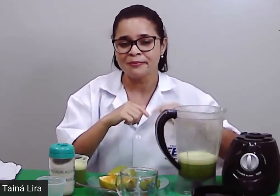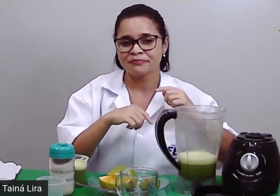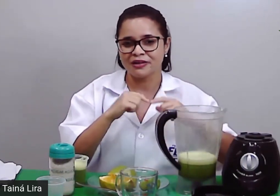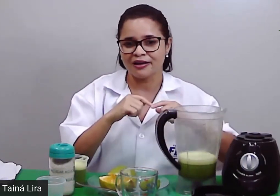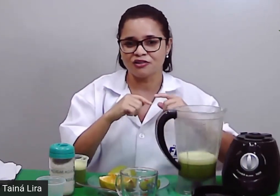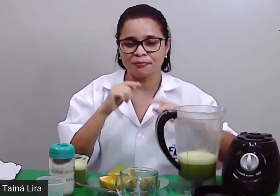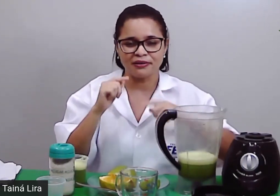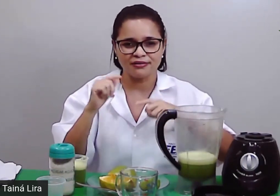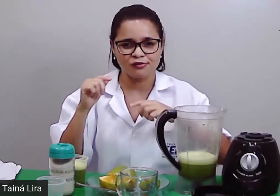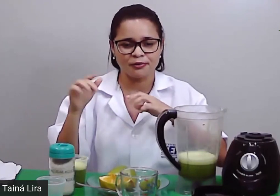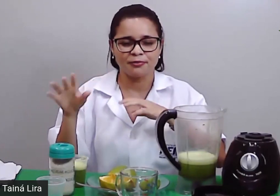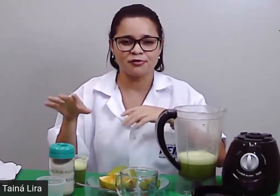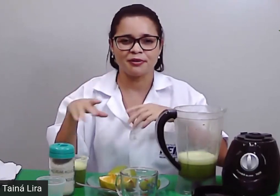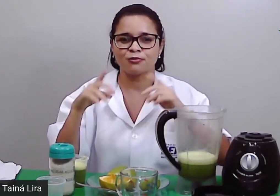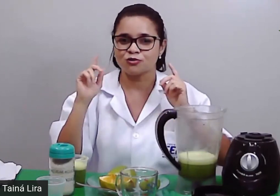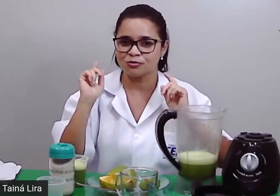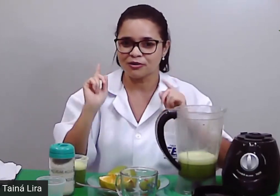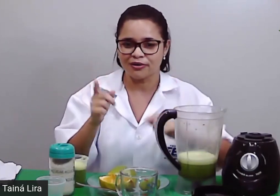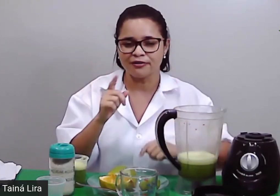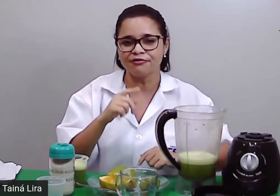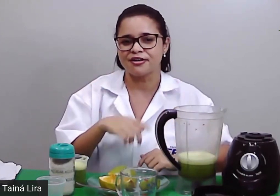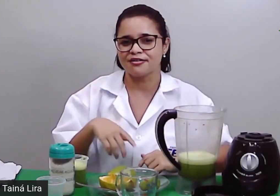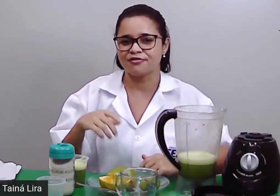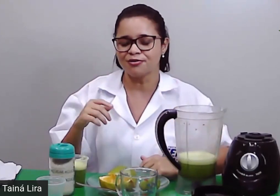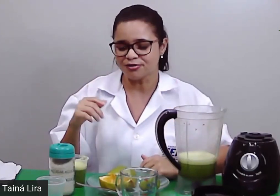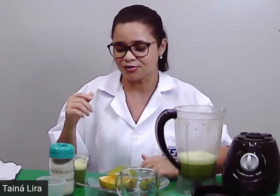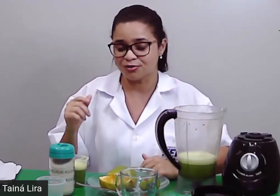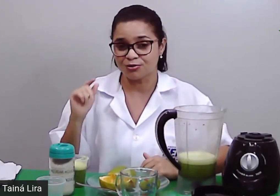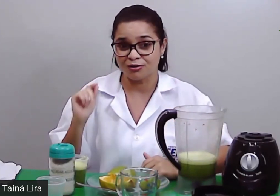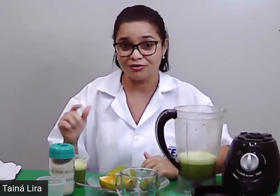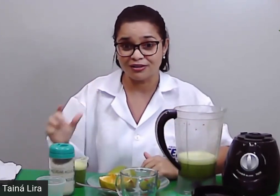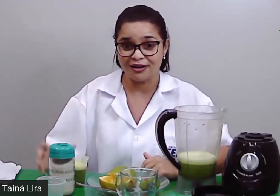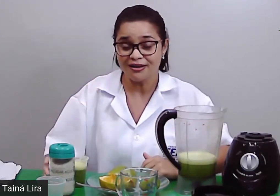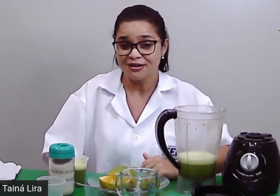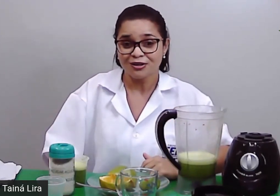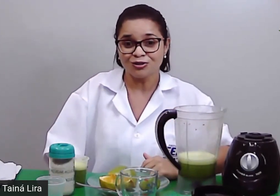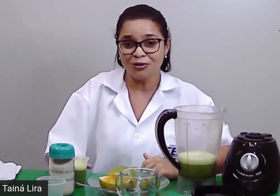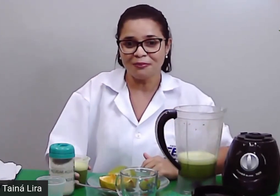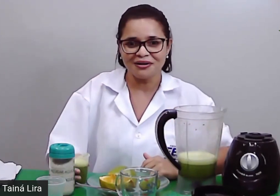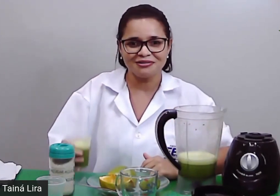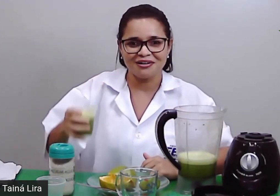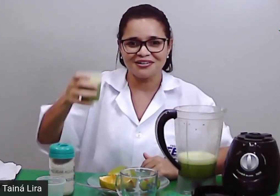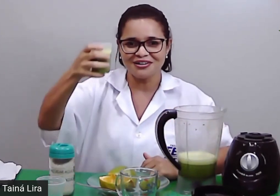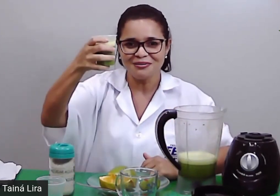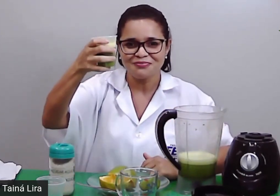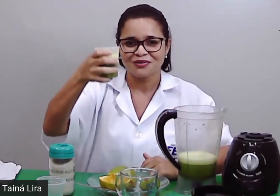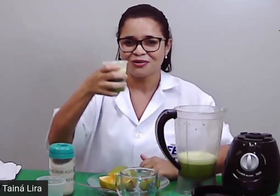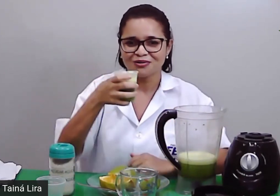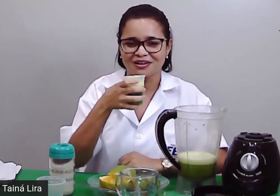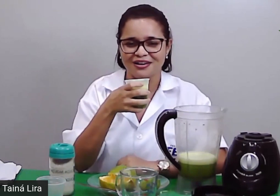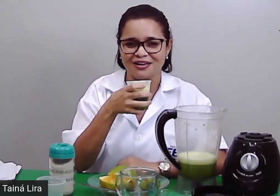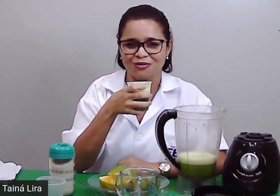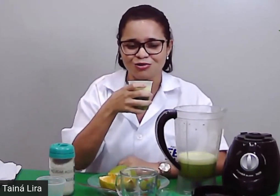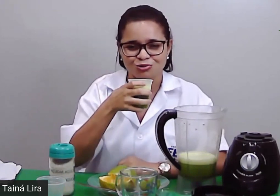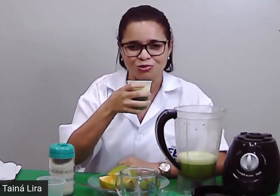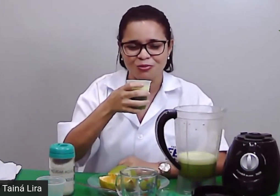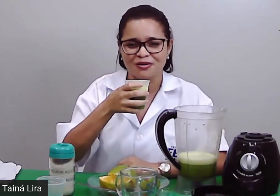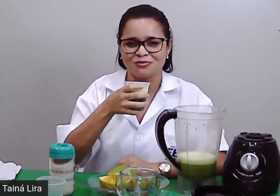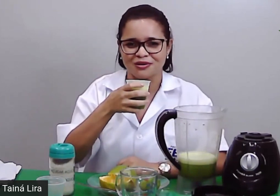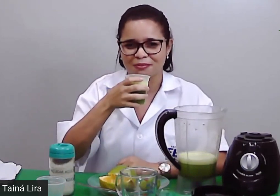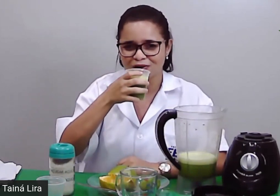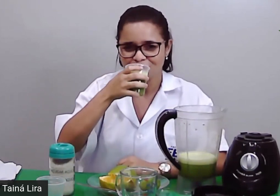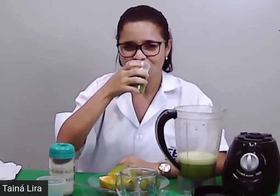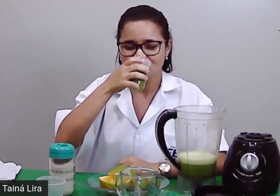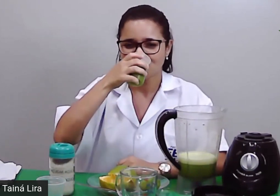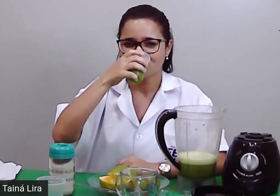aula, tá? De quantas próprias para o consumo que eu quero ver. Viu? Se o segundo ano tá tomando aí o suco